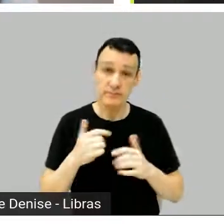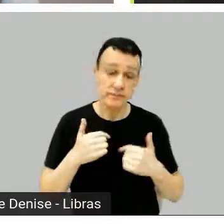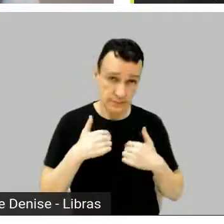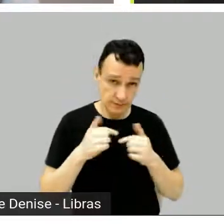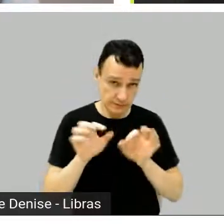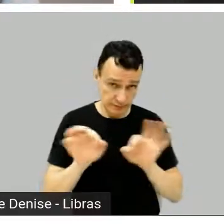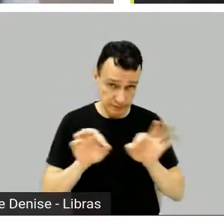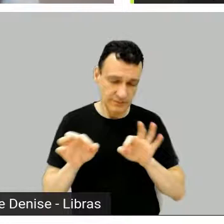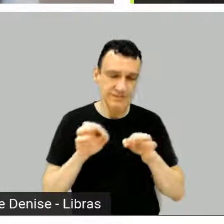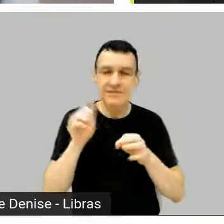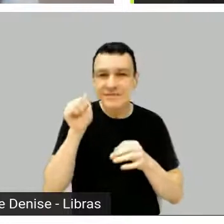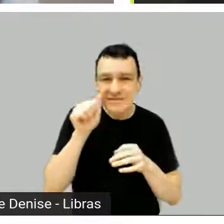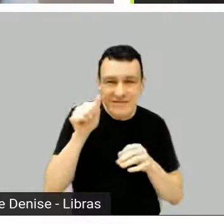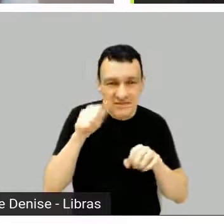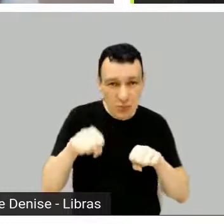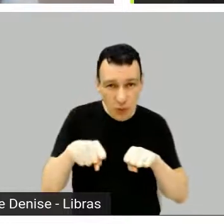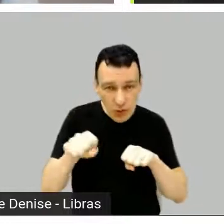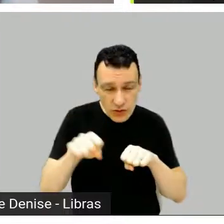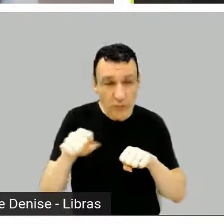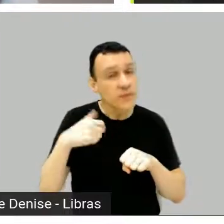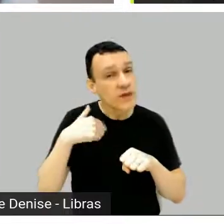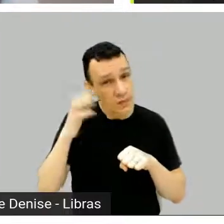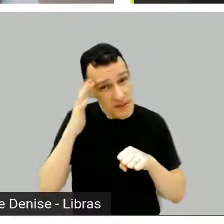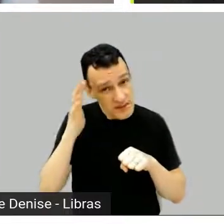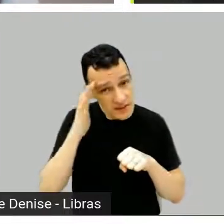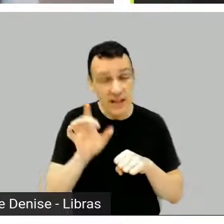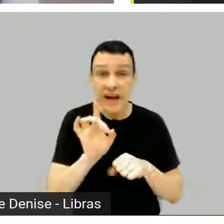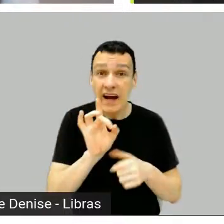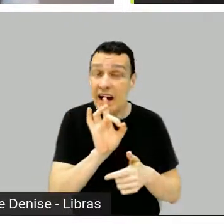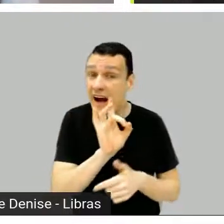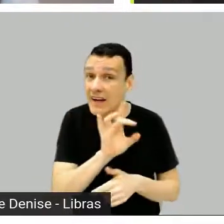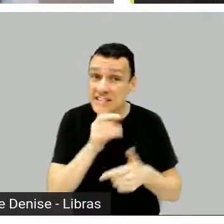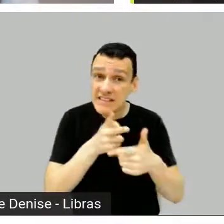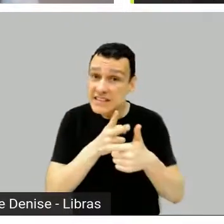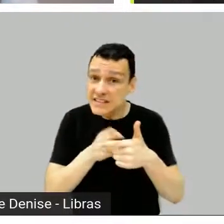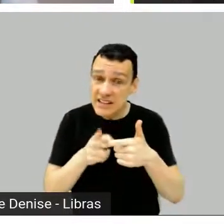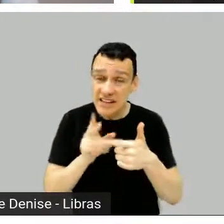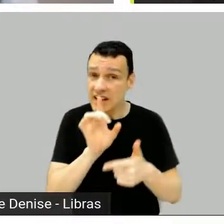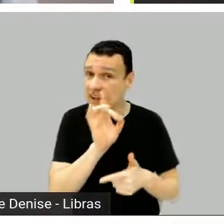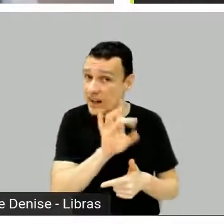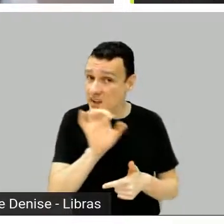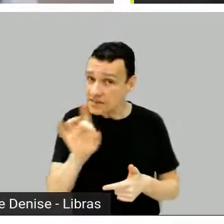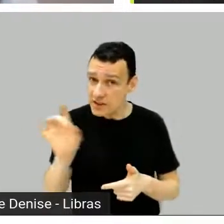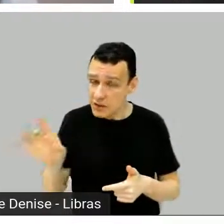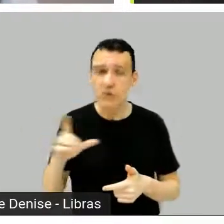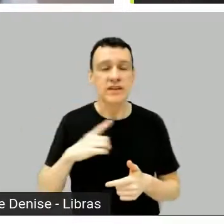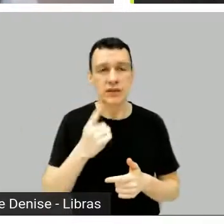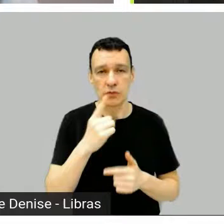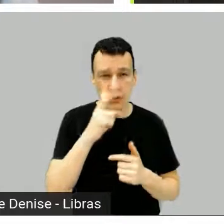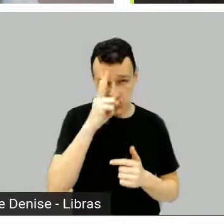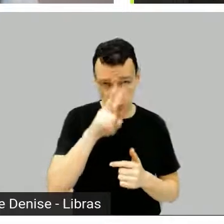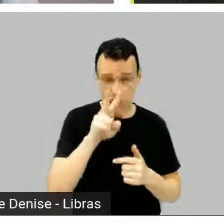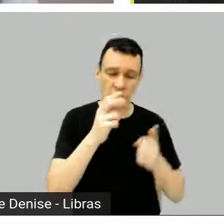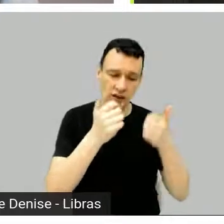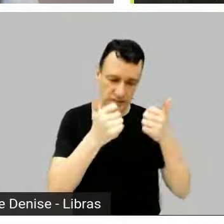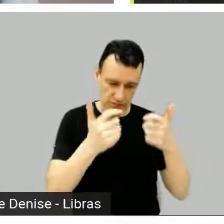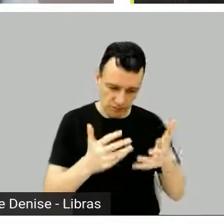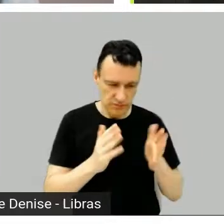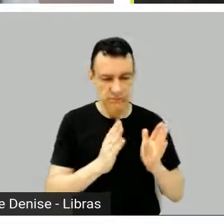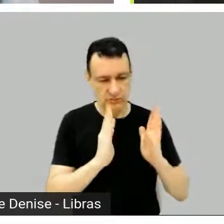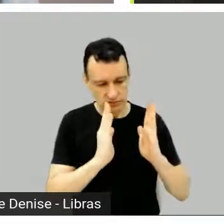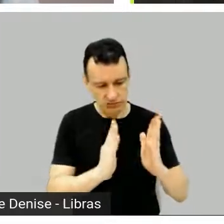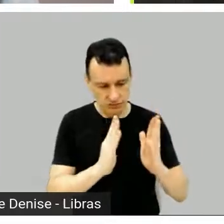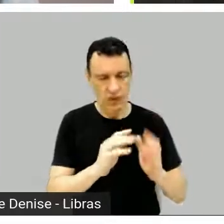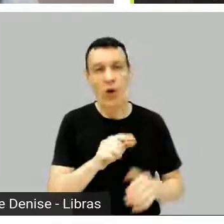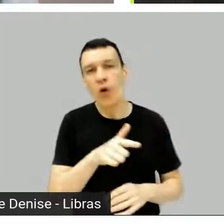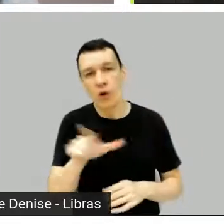cada episódio ter um fecho, quer dizer, era uma história de temporária que seguia, mas o episódio tinha o seu próprio arco,